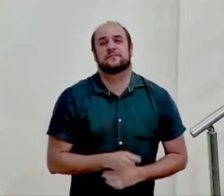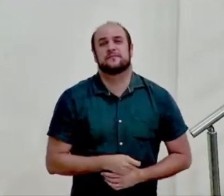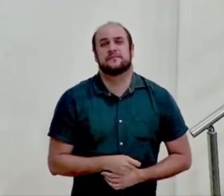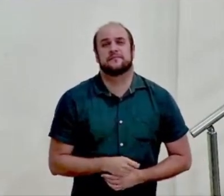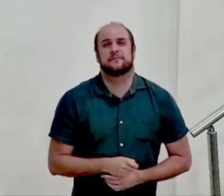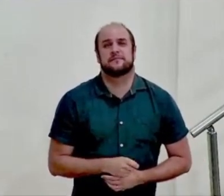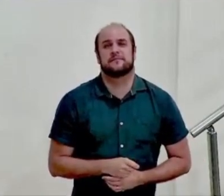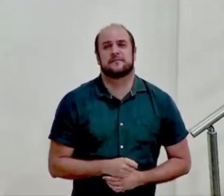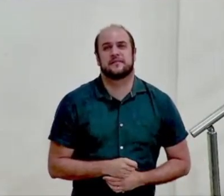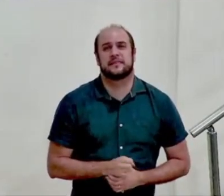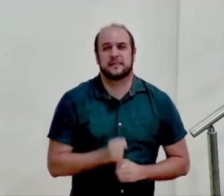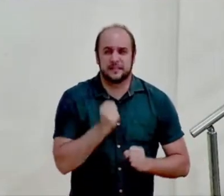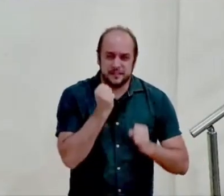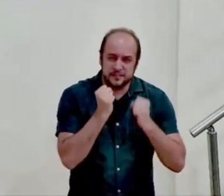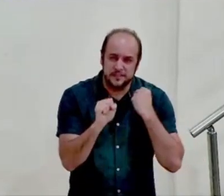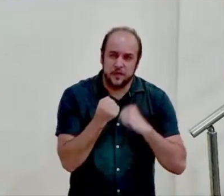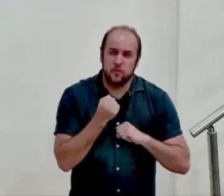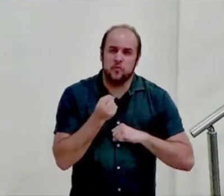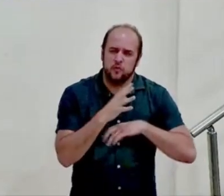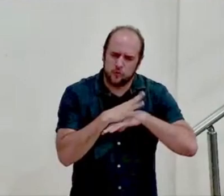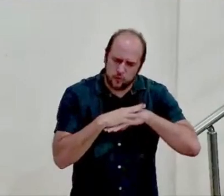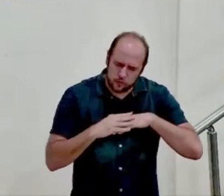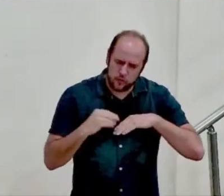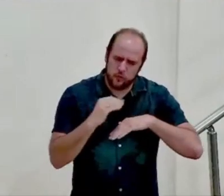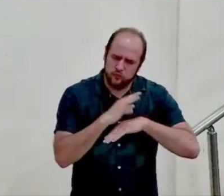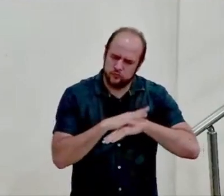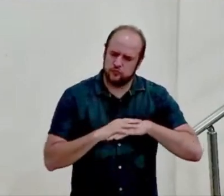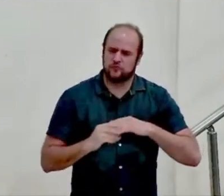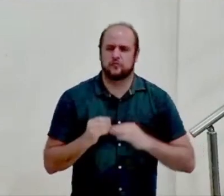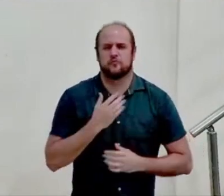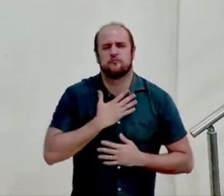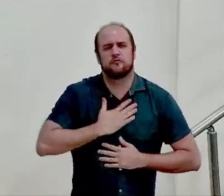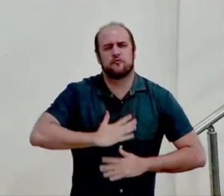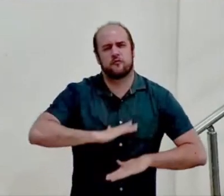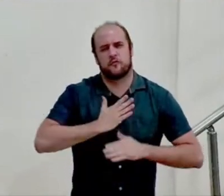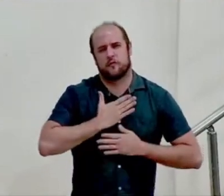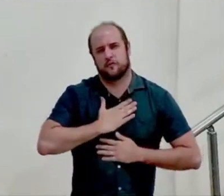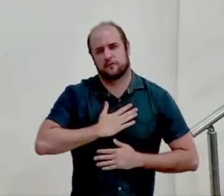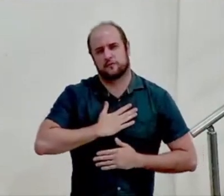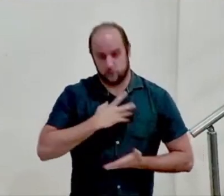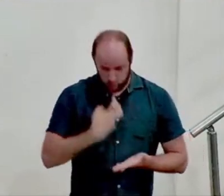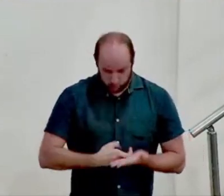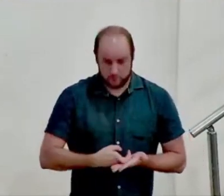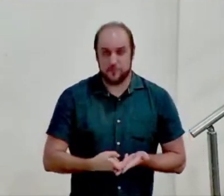esse salmo é um salmo é de conforto por isso que ele nos humilha